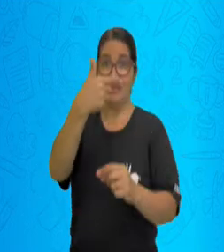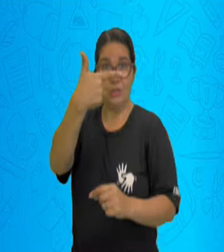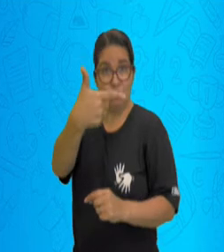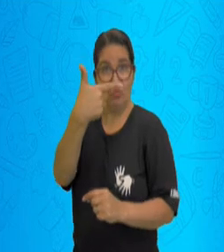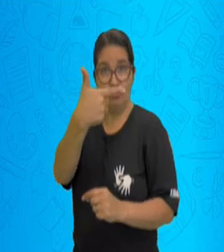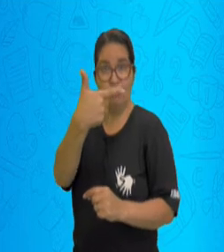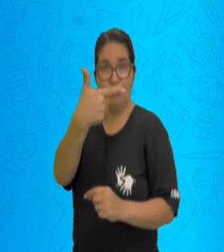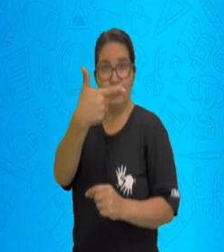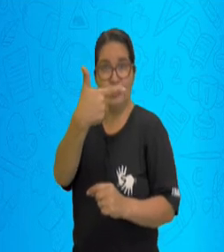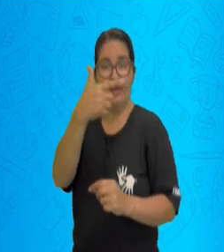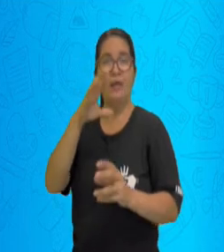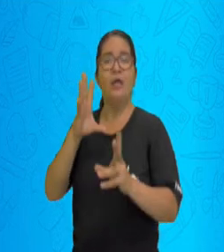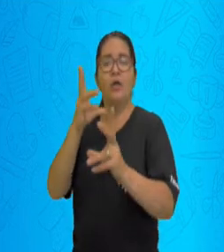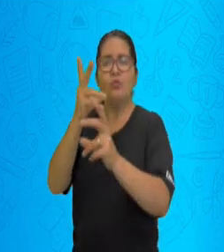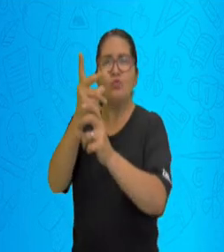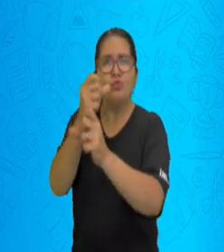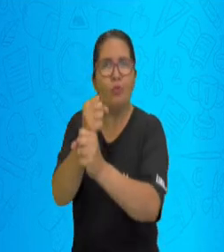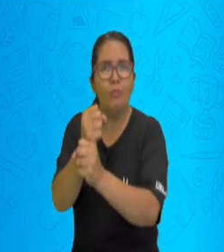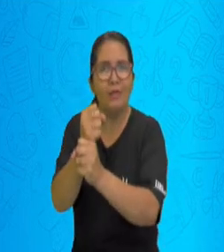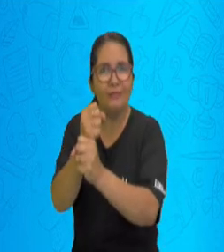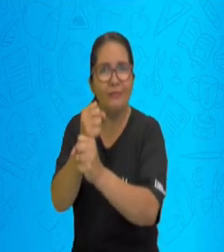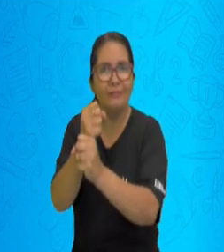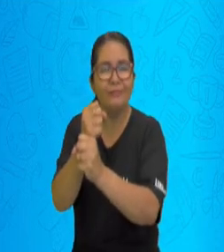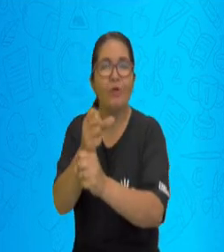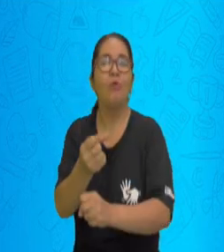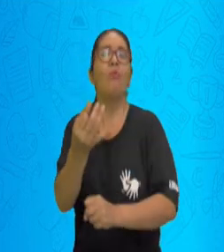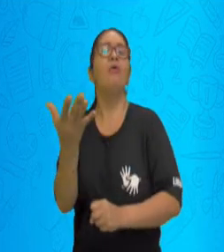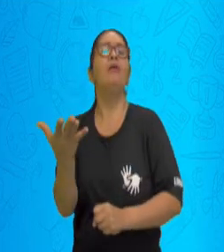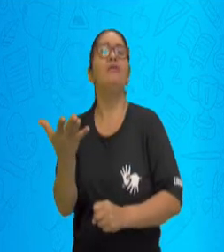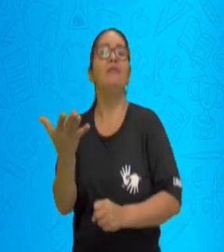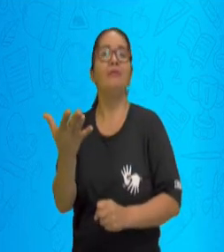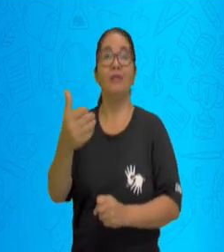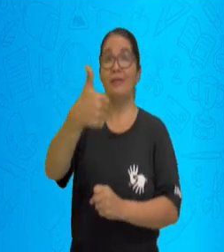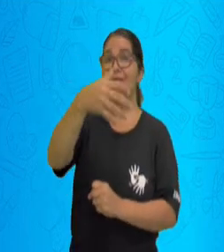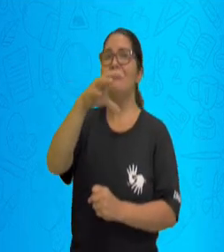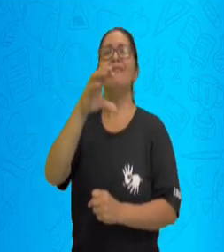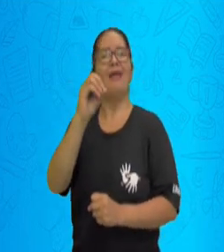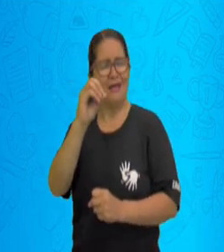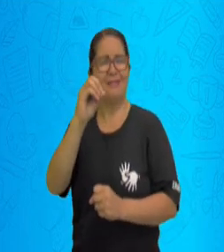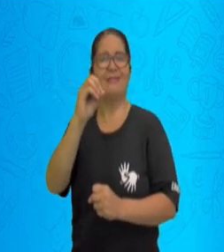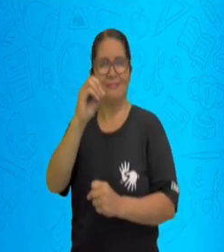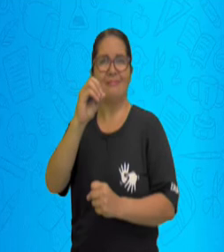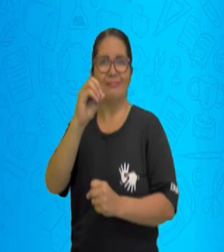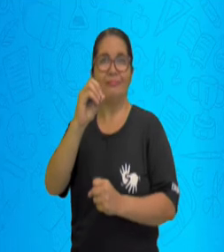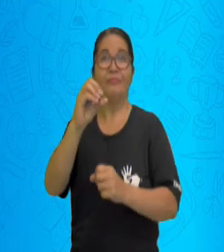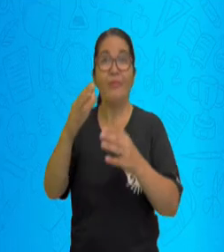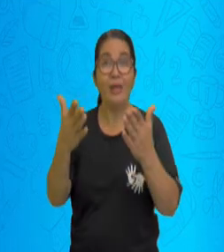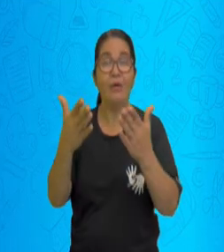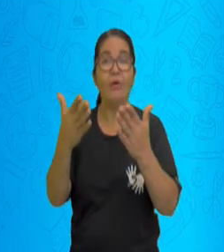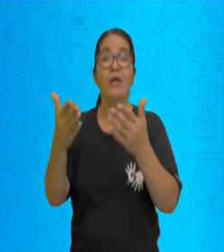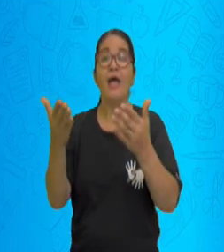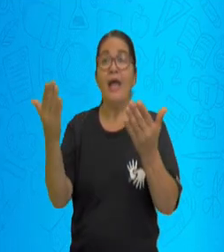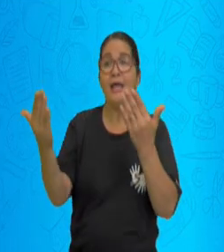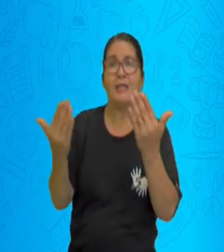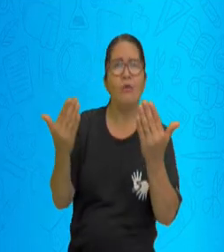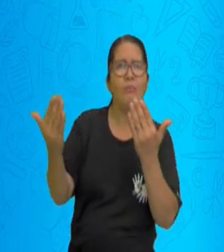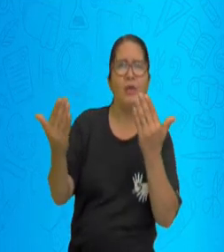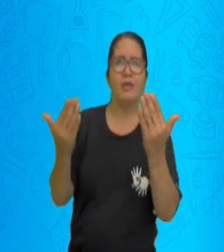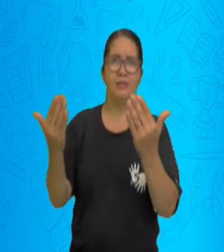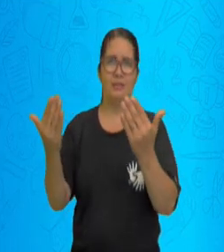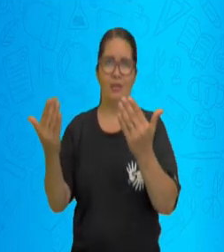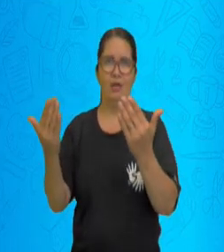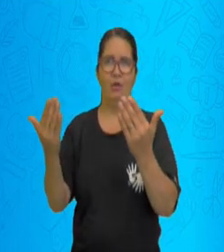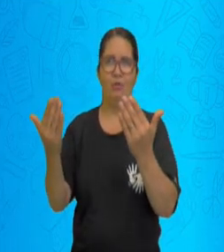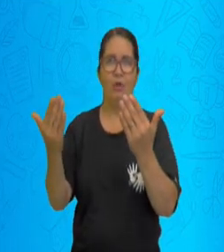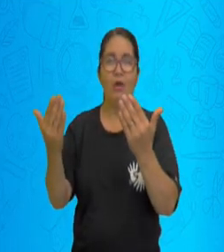do sinal da igualdade eu tenho 10. Então essa equivalência estabelece